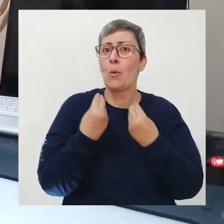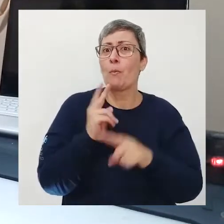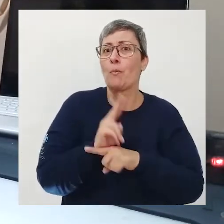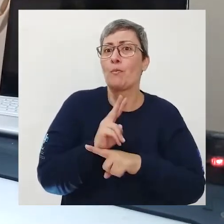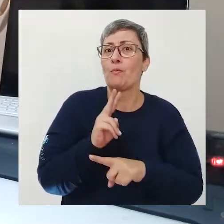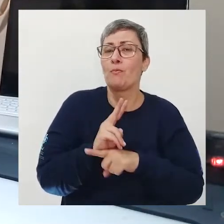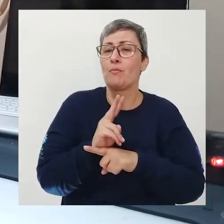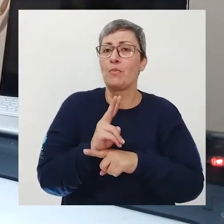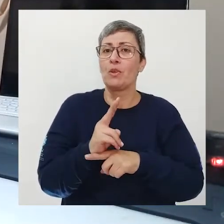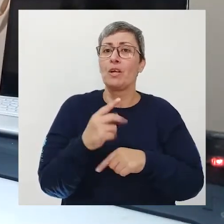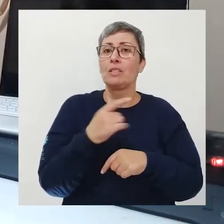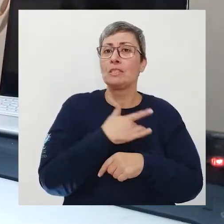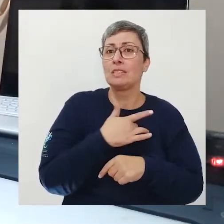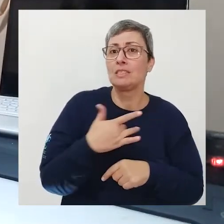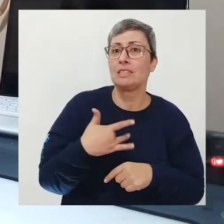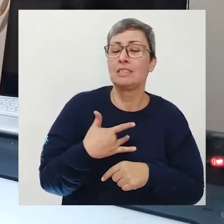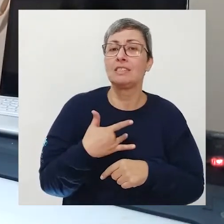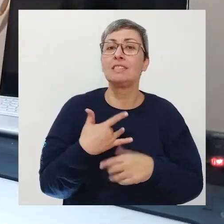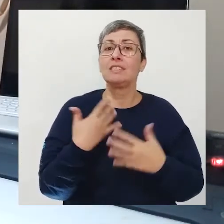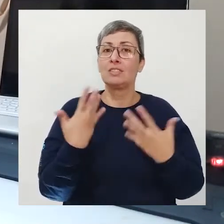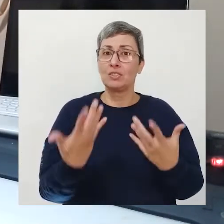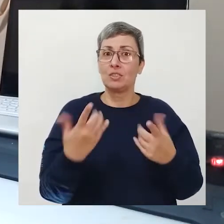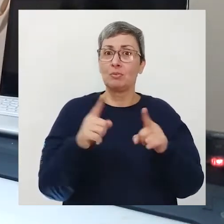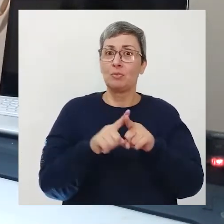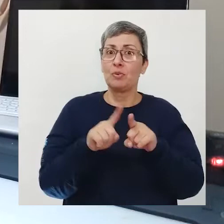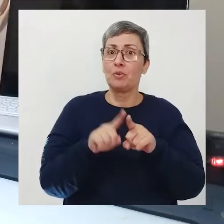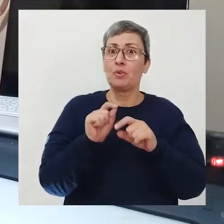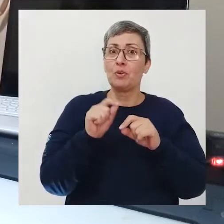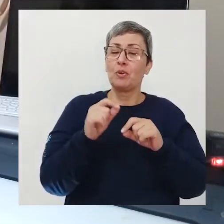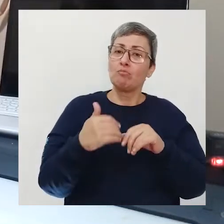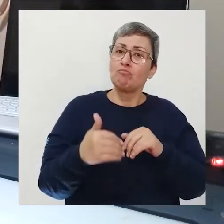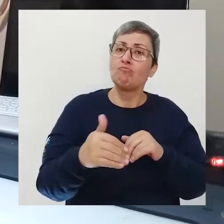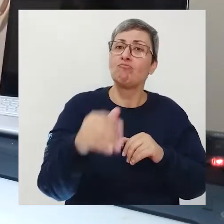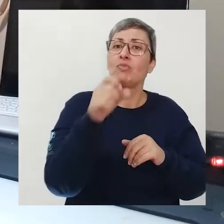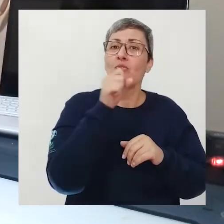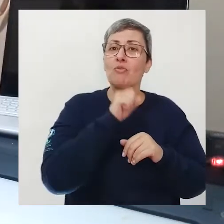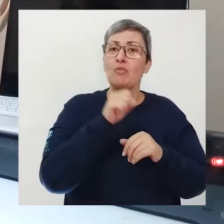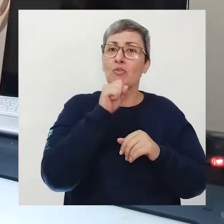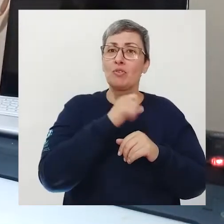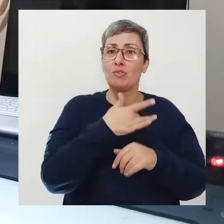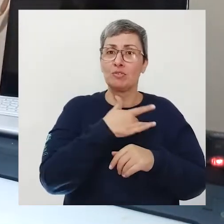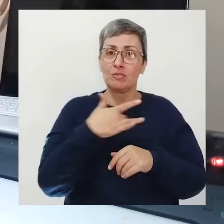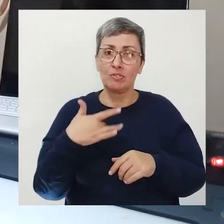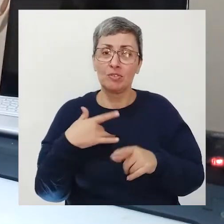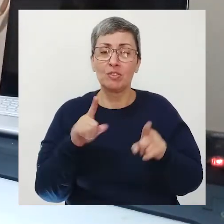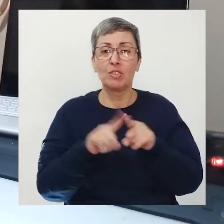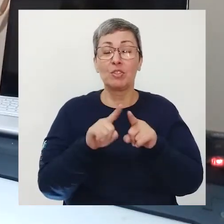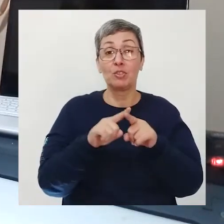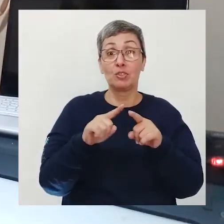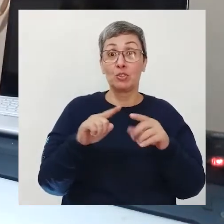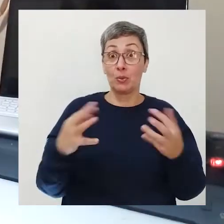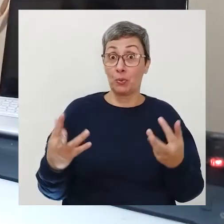de uma forma perdão que possamos viver realmente essa melhor idade